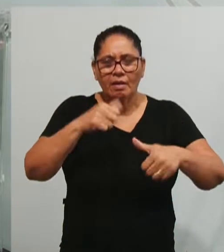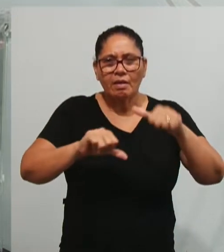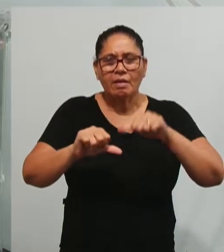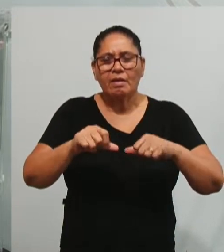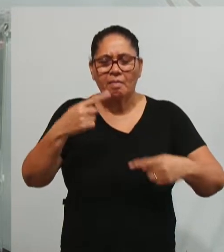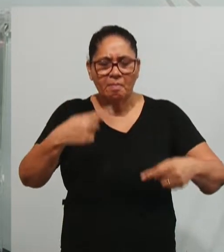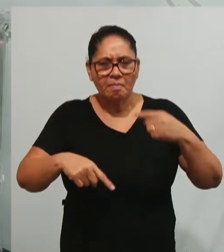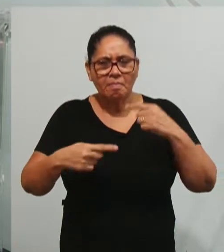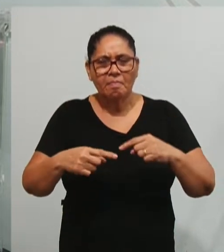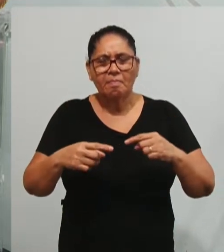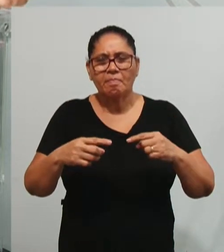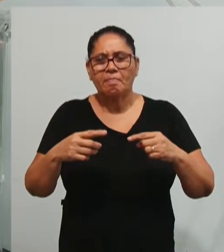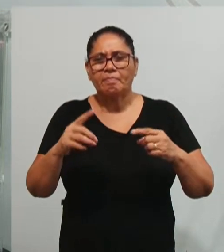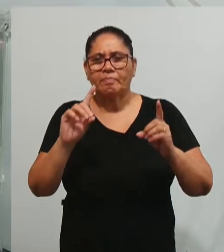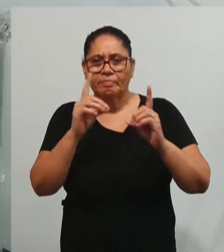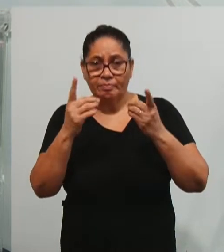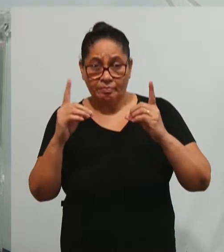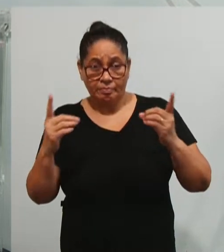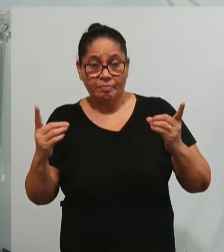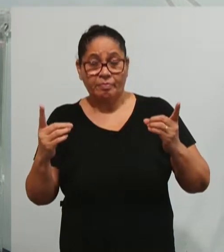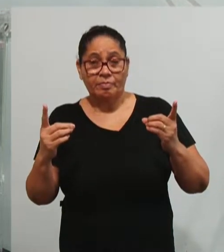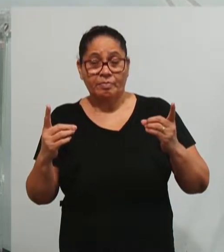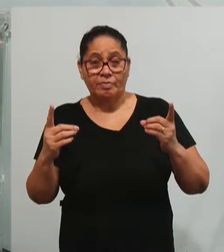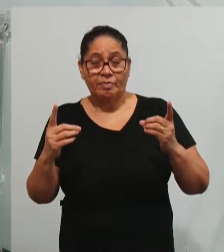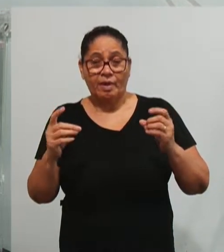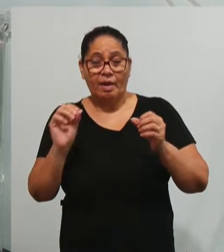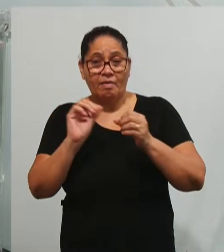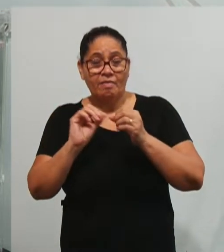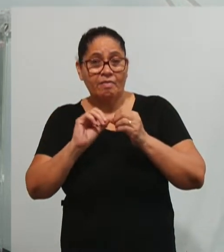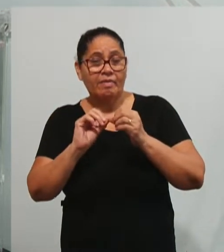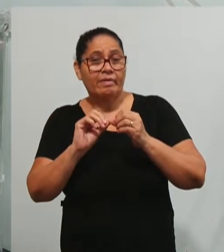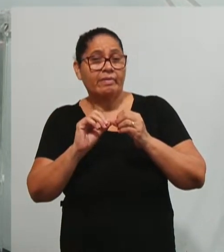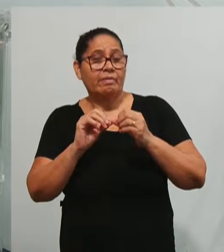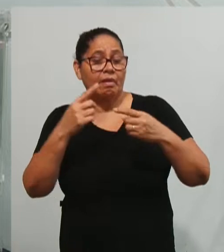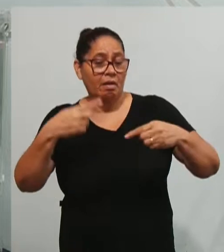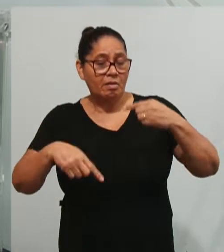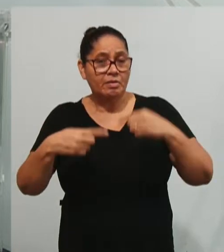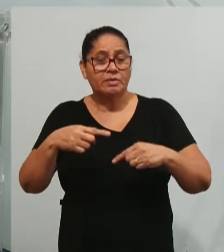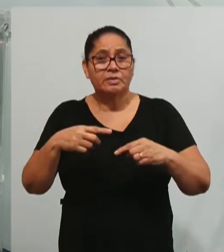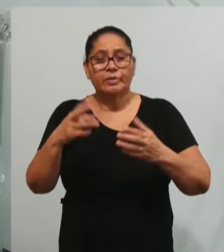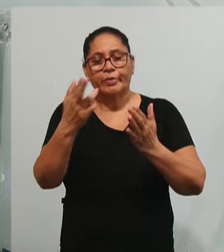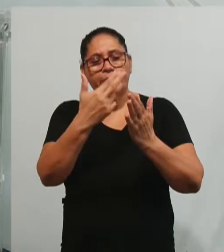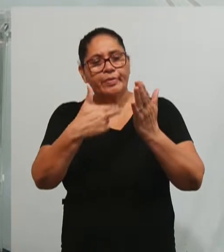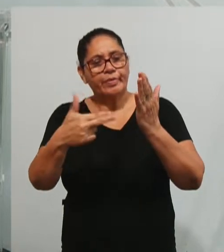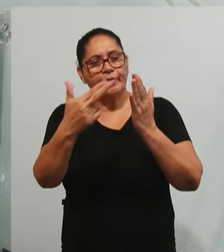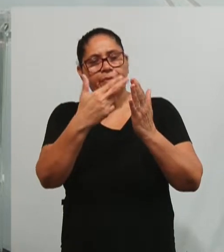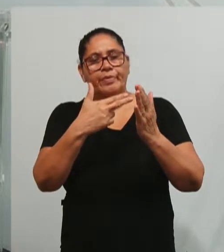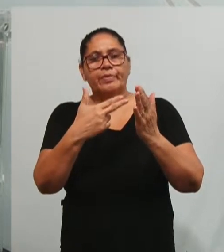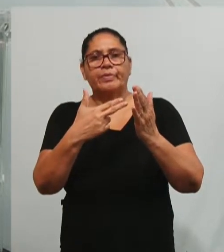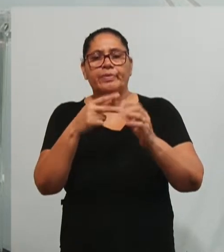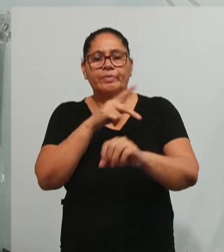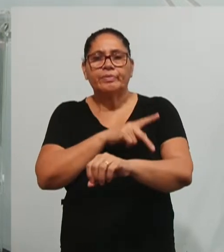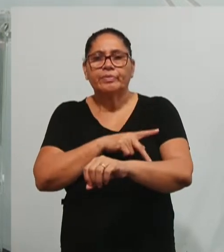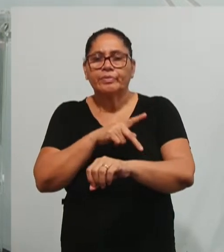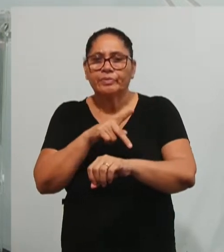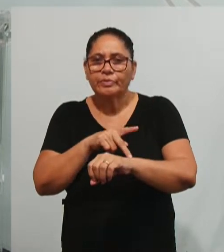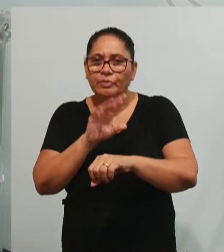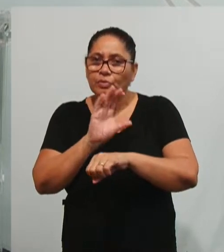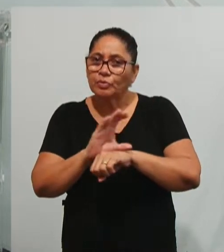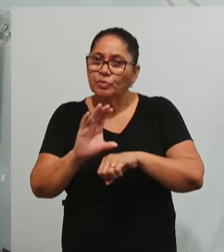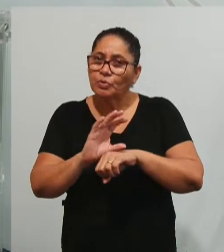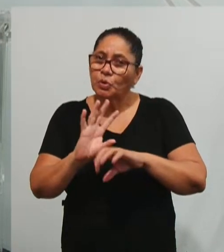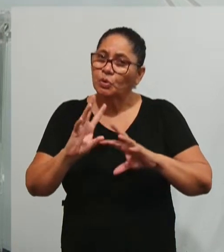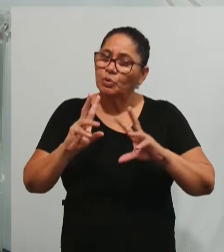didáticos, produção de material, o desenho pedagógico desse curso, todas essas